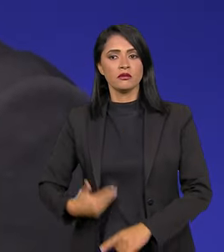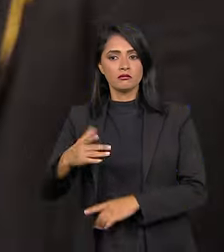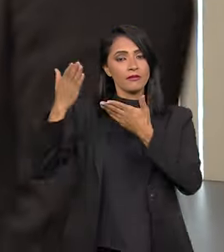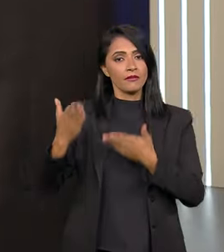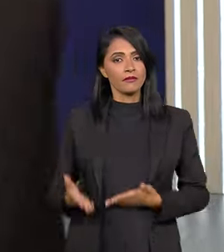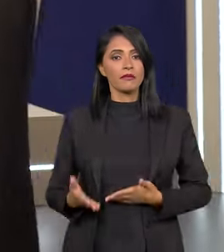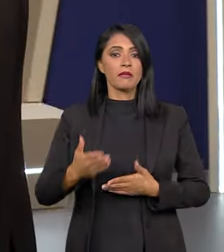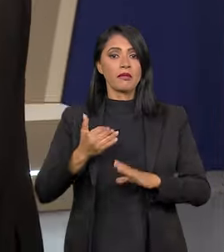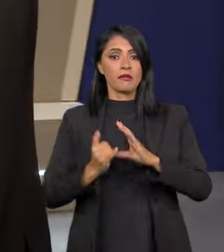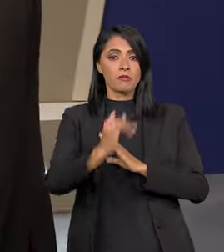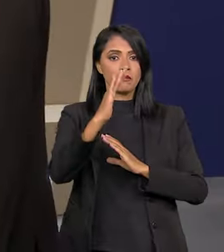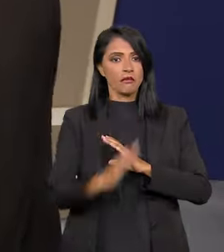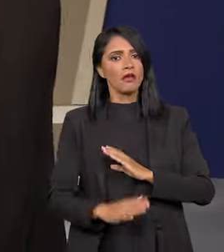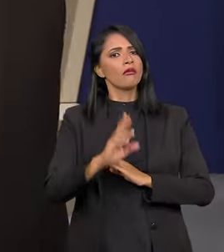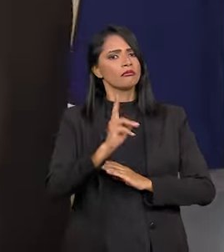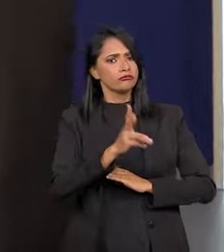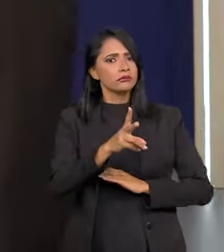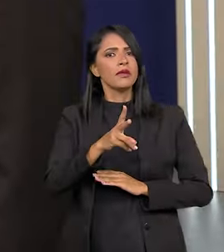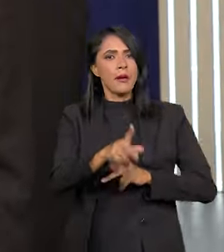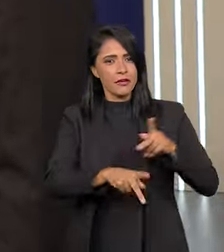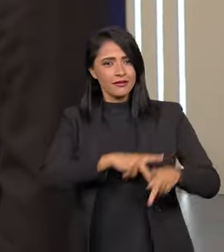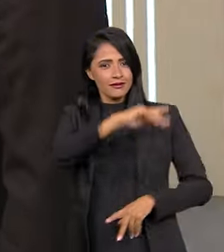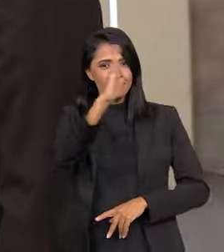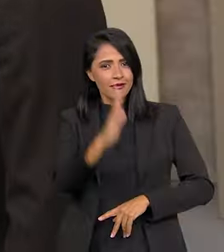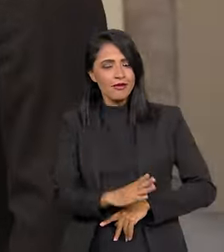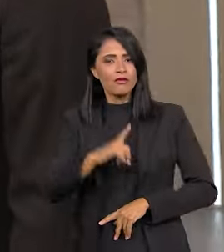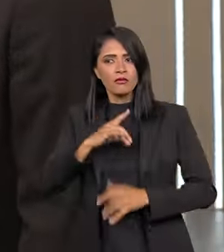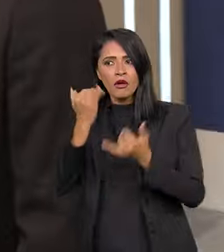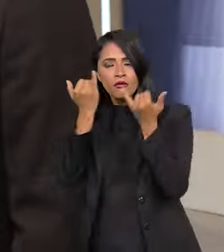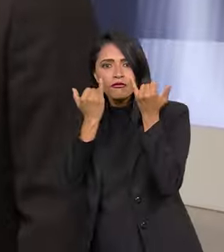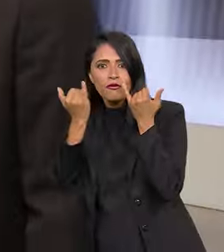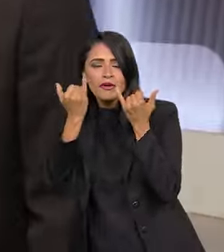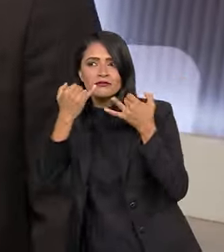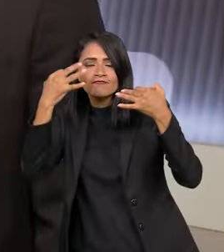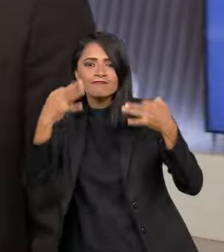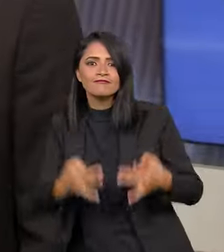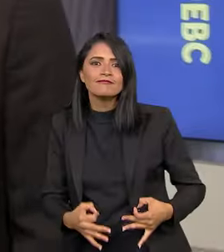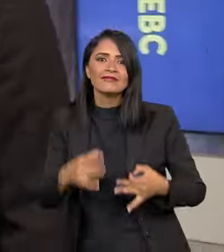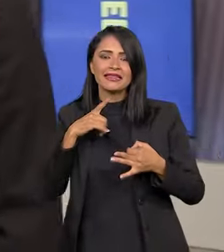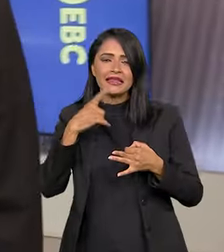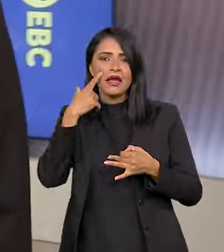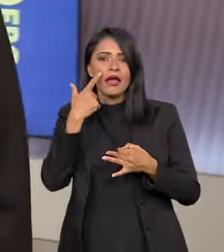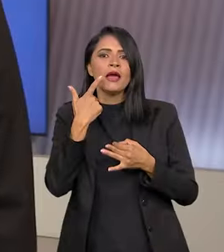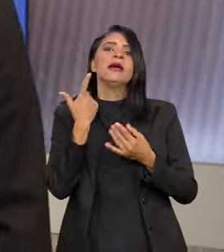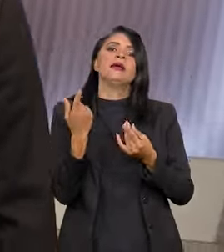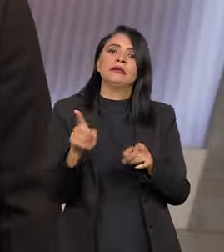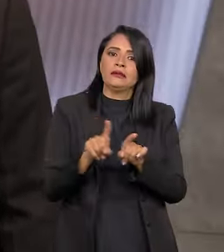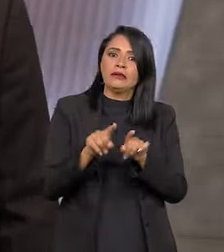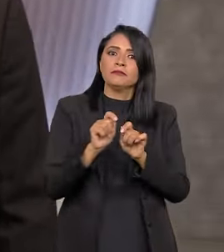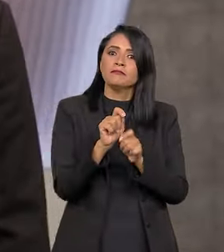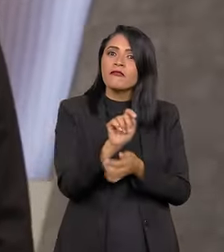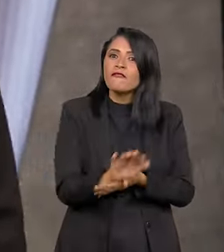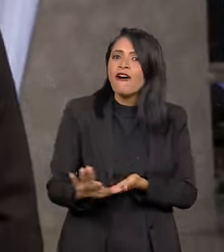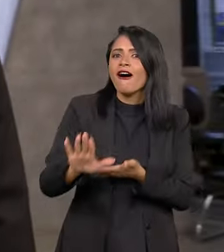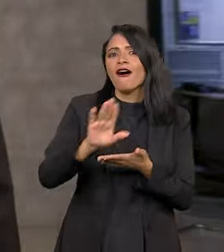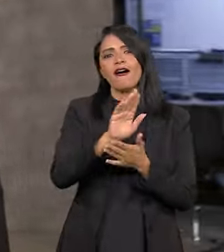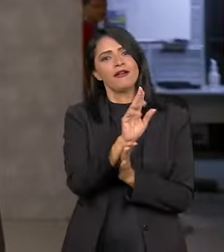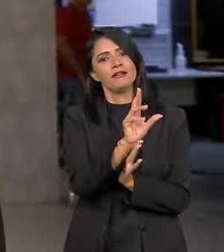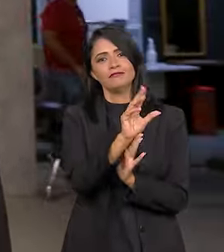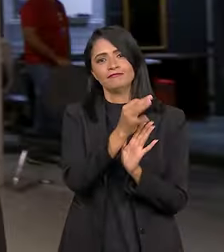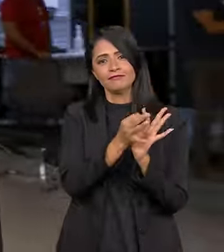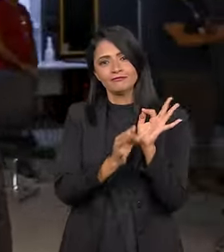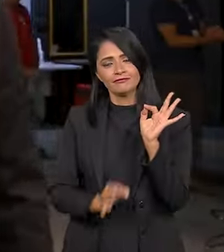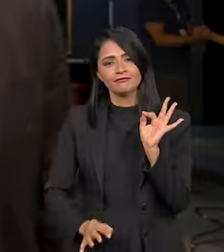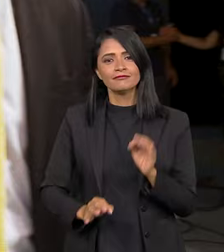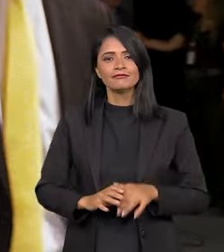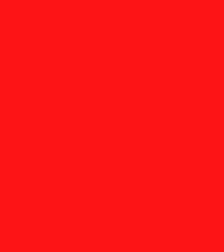pública. Sob sua liderança, a IBC tem garantido que o público brasileiro receba informações precisas, imparciais